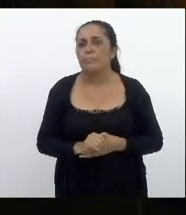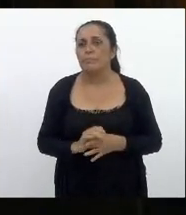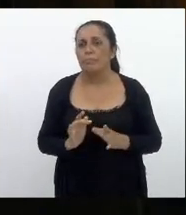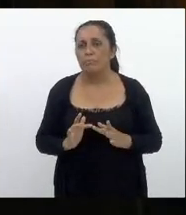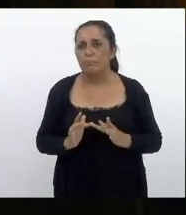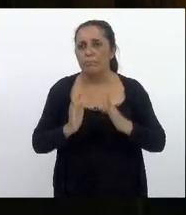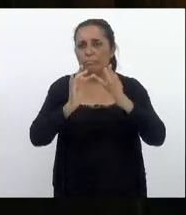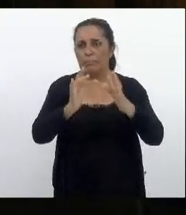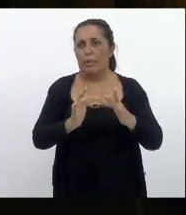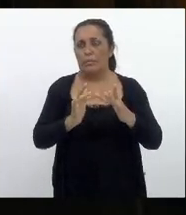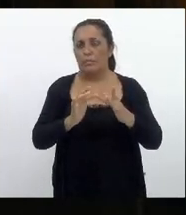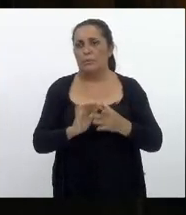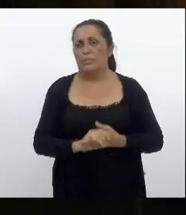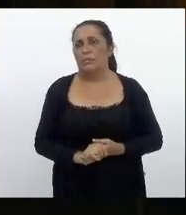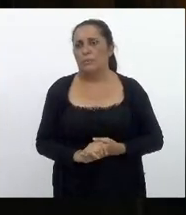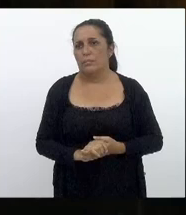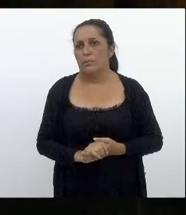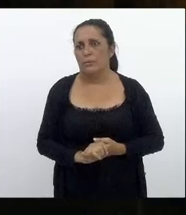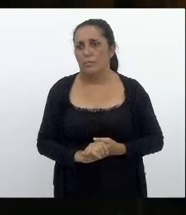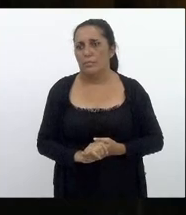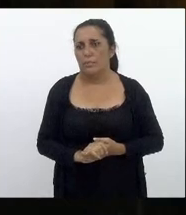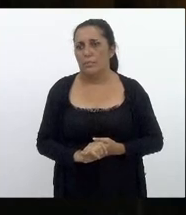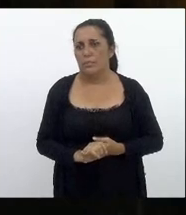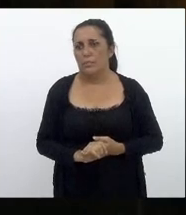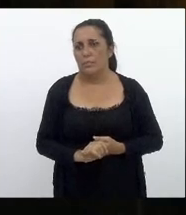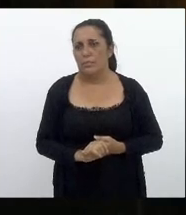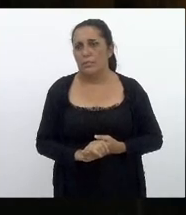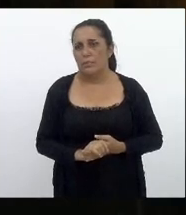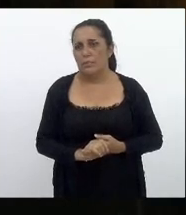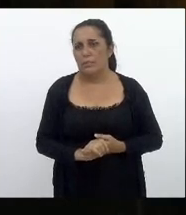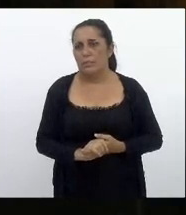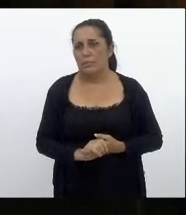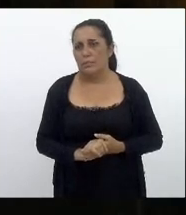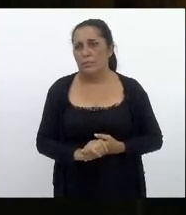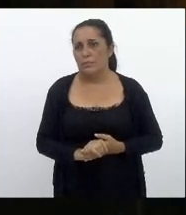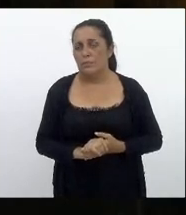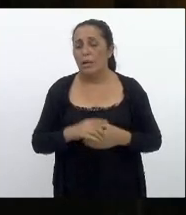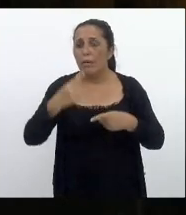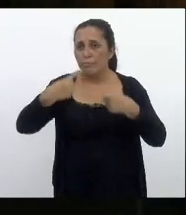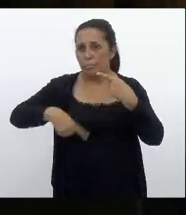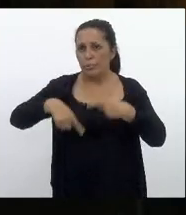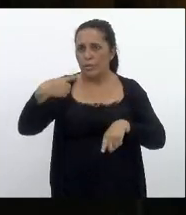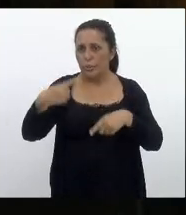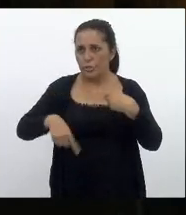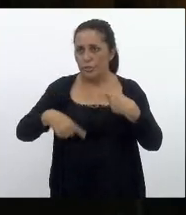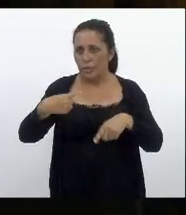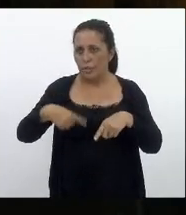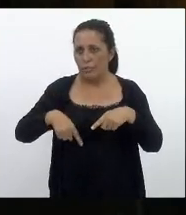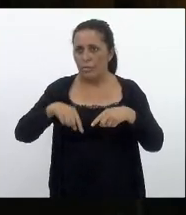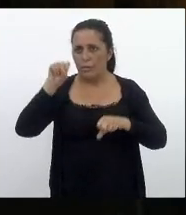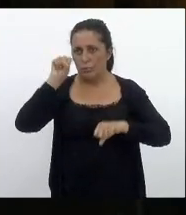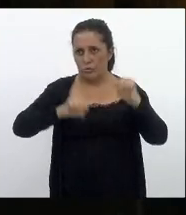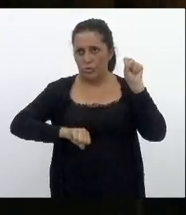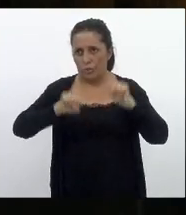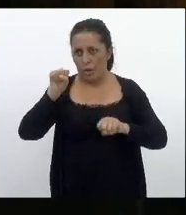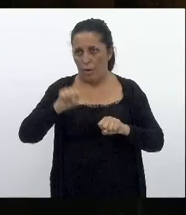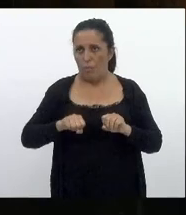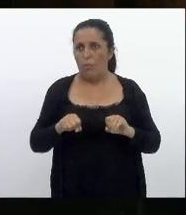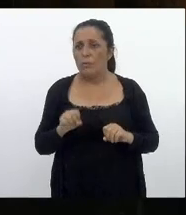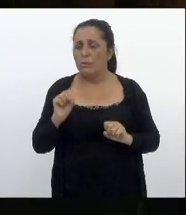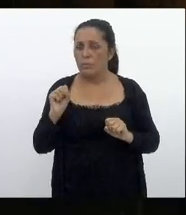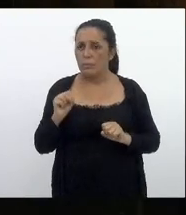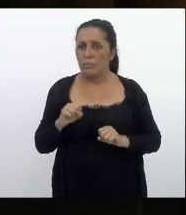federativo desta política industrial muito bem